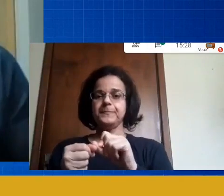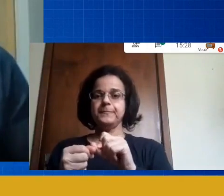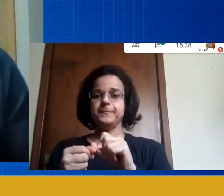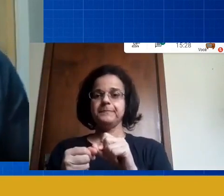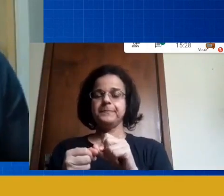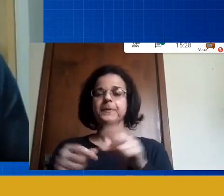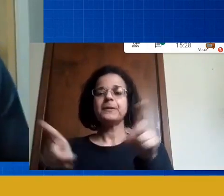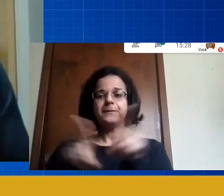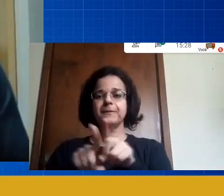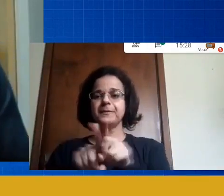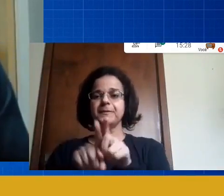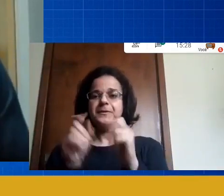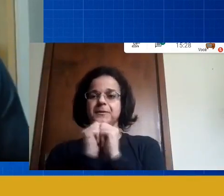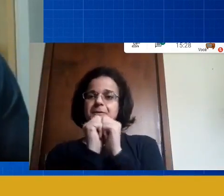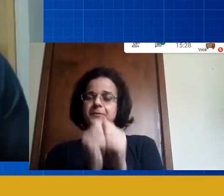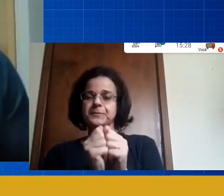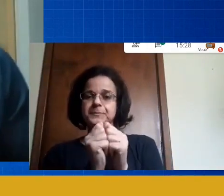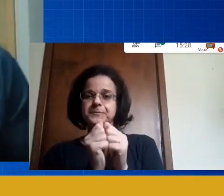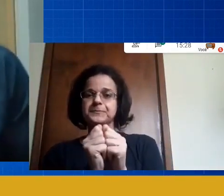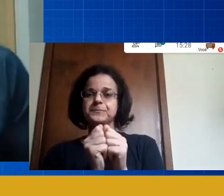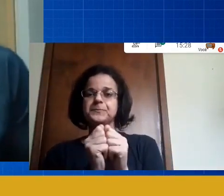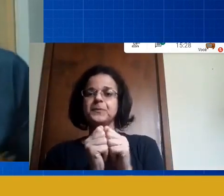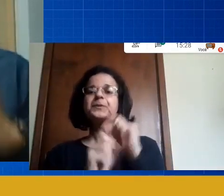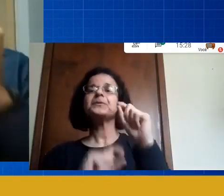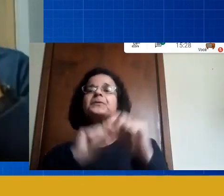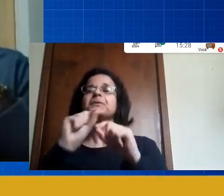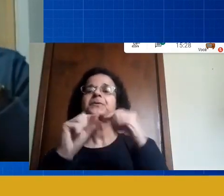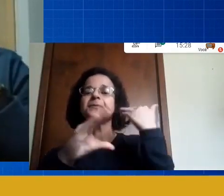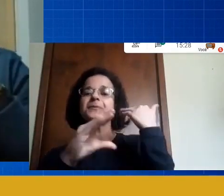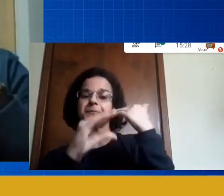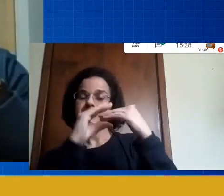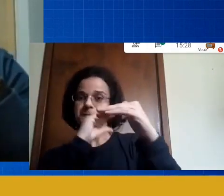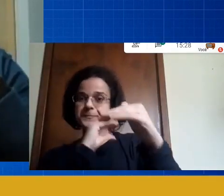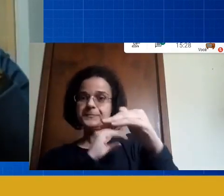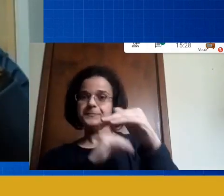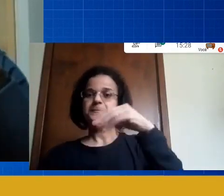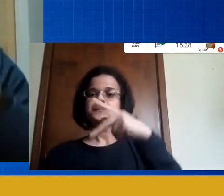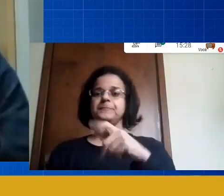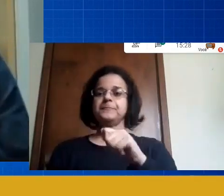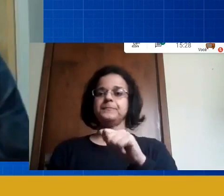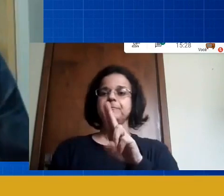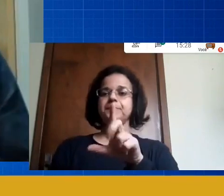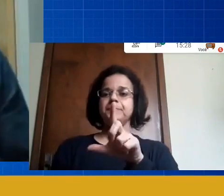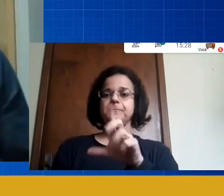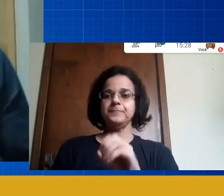pegando o gancho na mensagem que eu mandei de Paulo Freire né para você